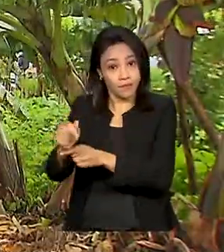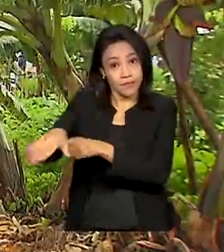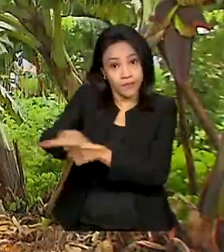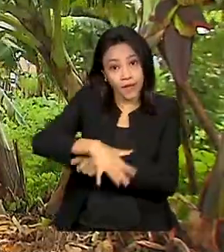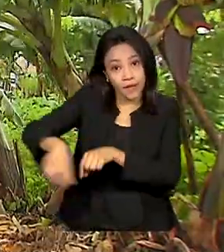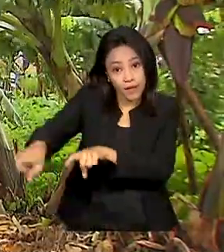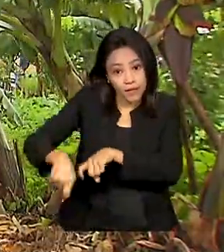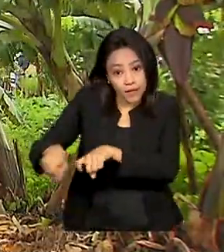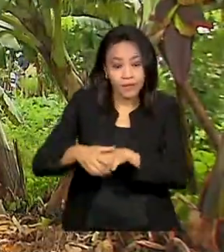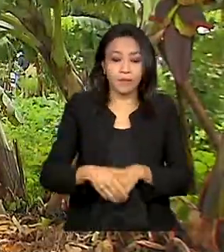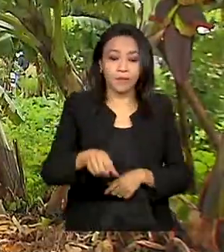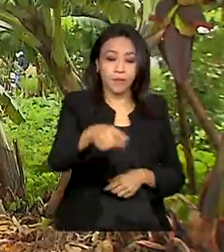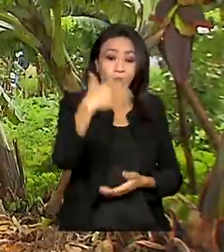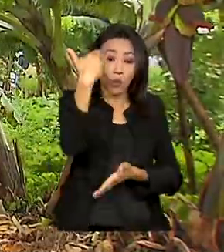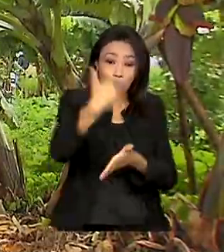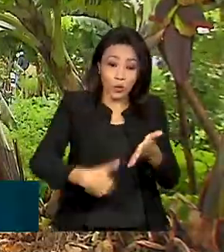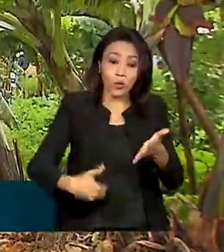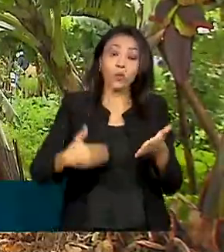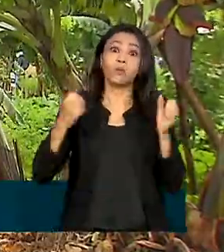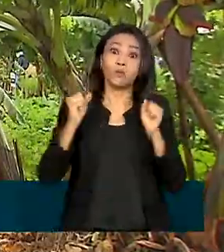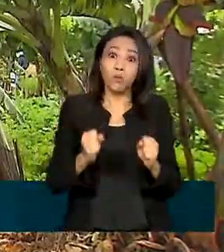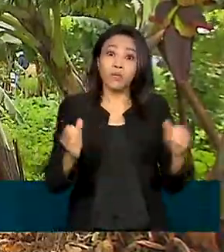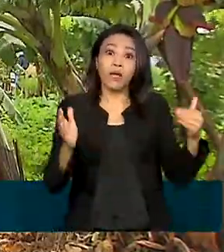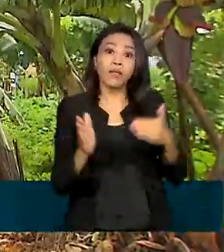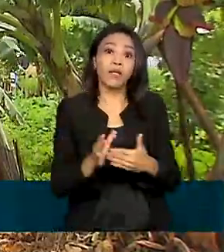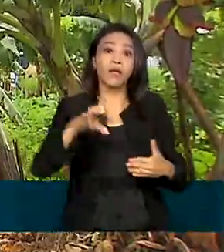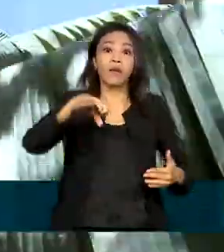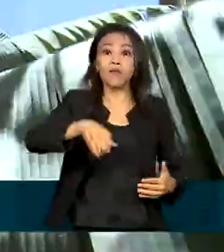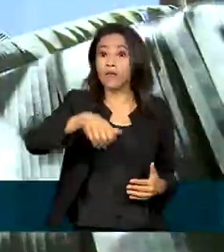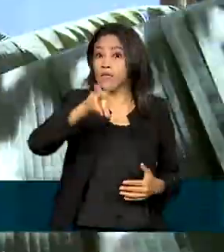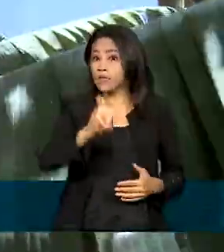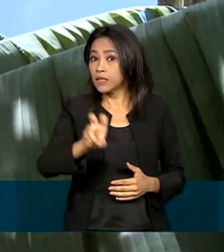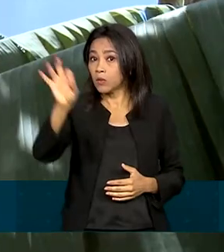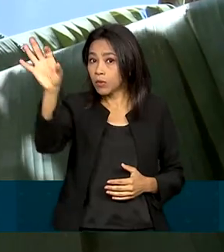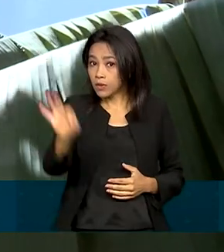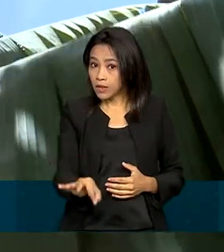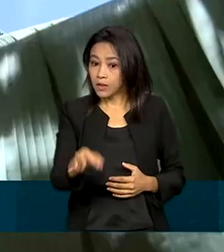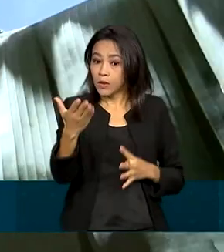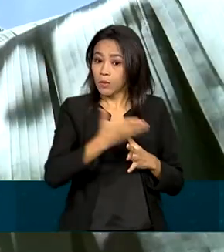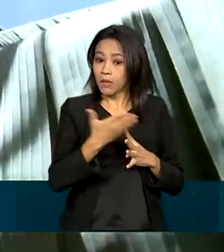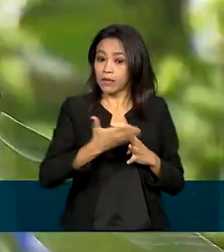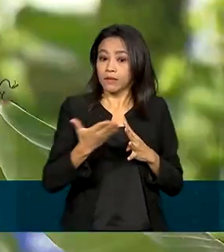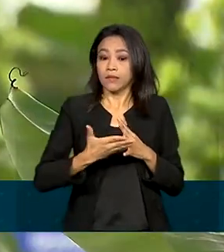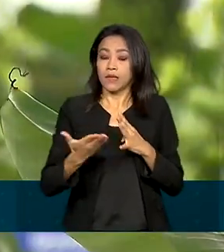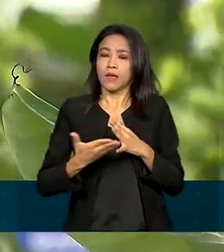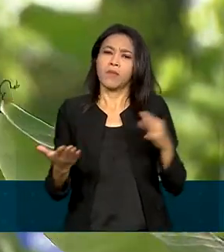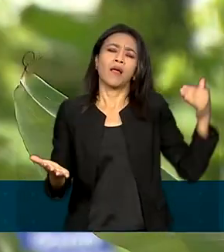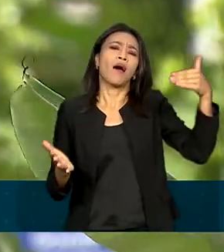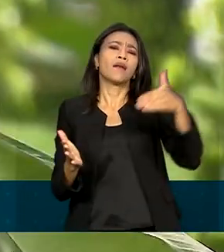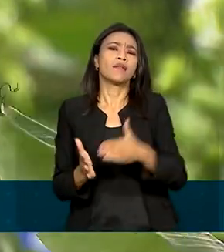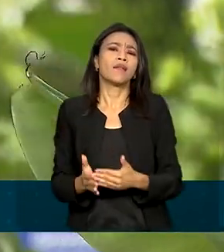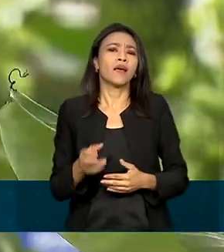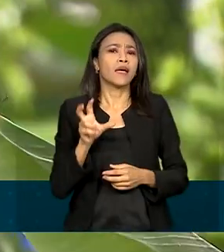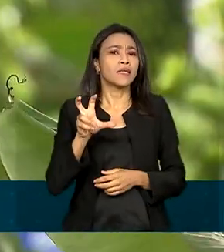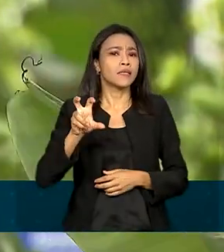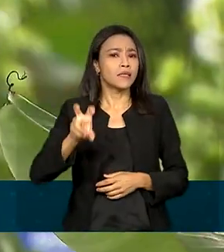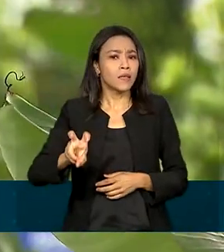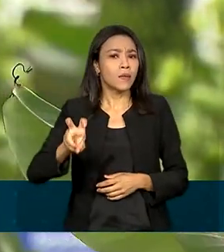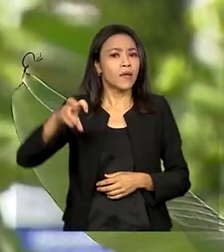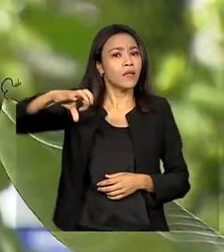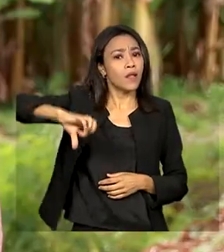Os descontos chegam a 95% e o parcelamento pode ser em até 59